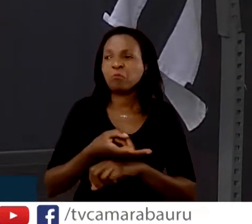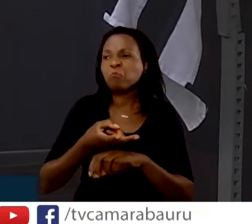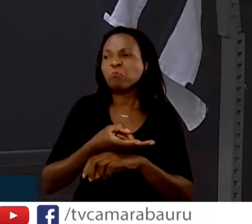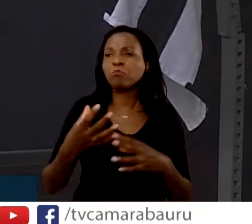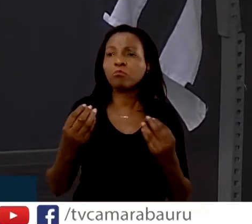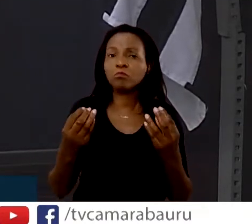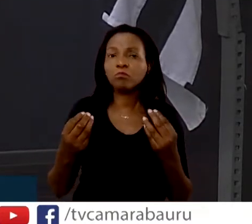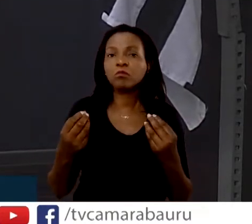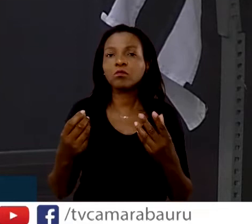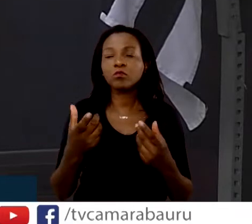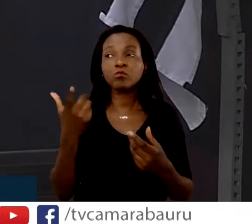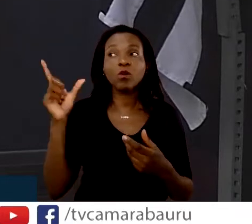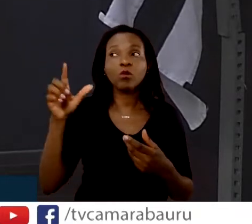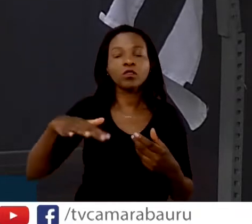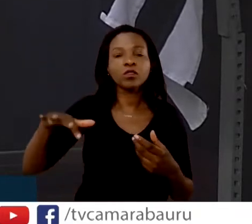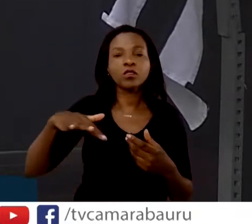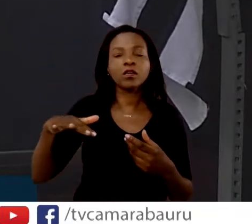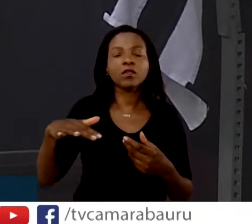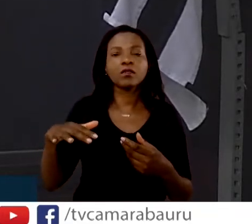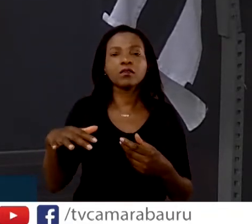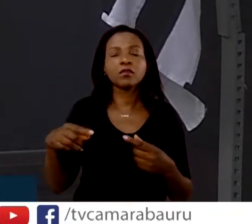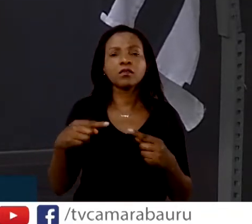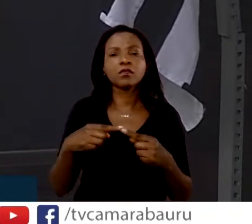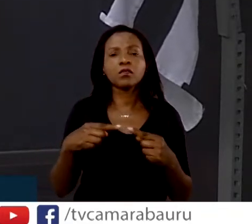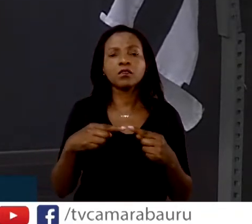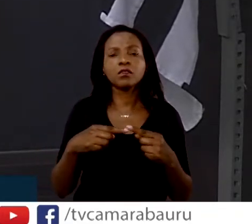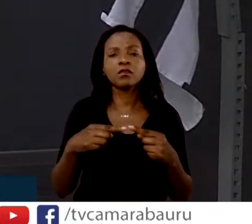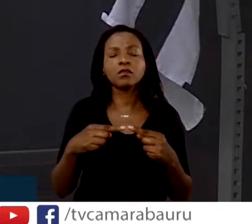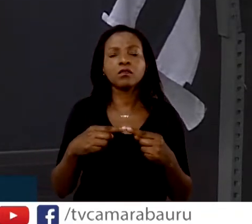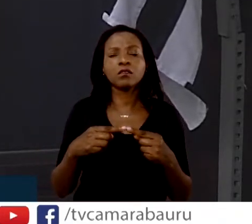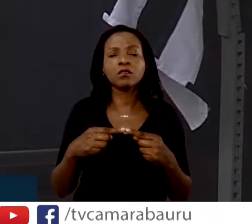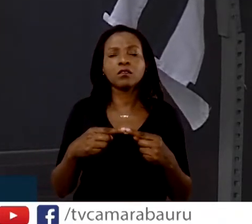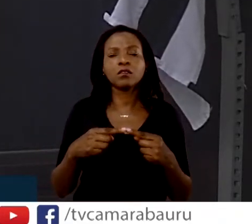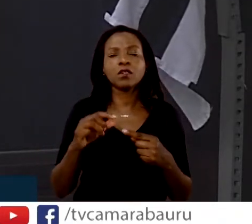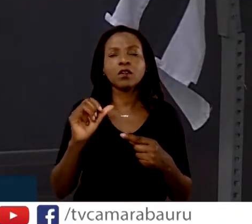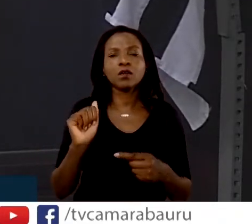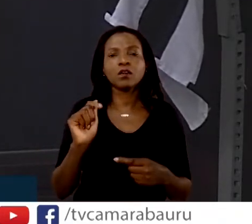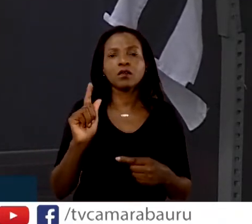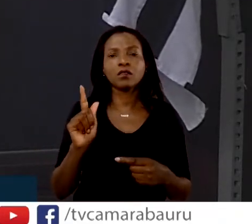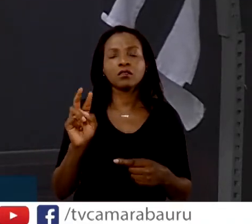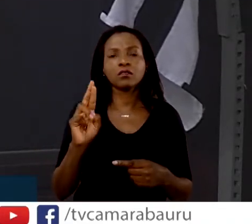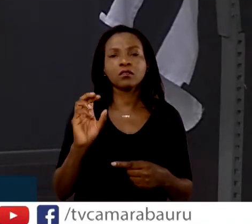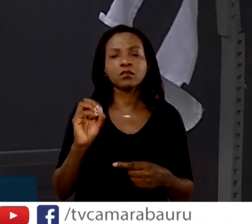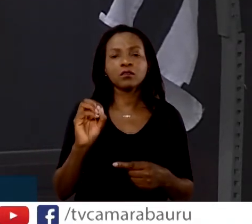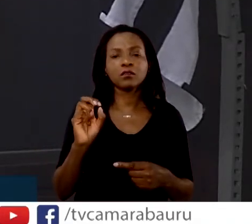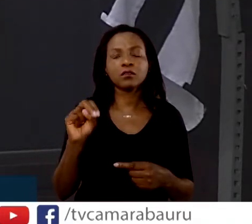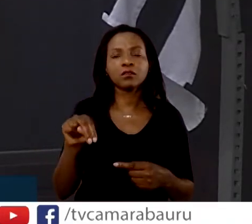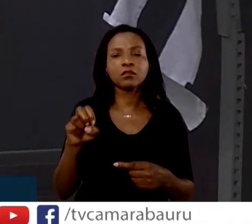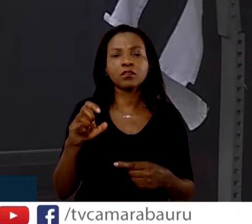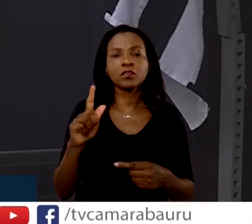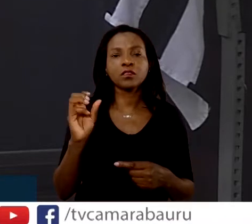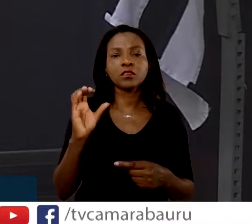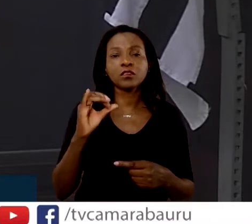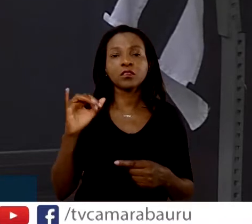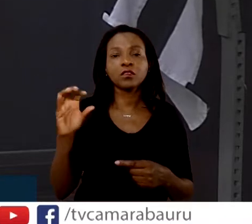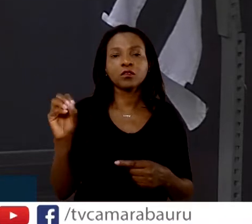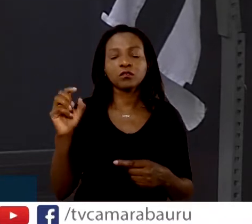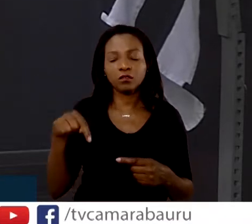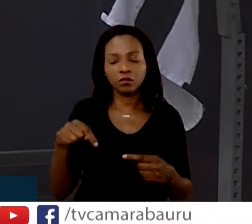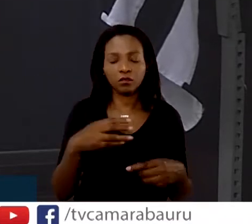setor que está ligado ao agronegócio aqui na cidade, que é a área de floricultura.